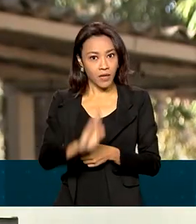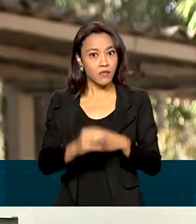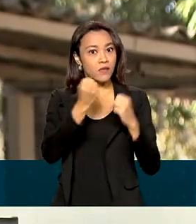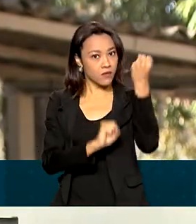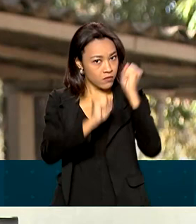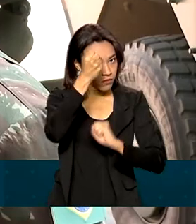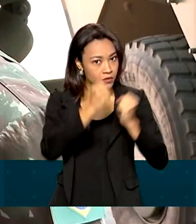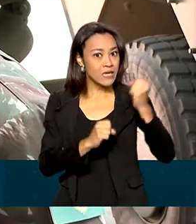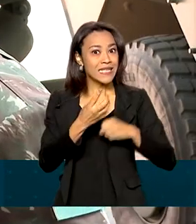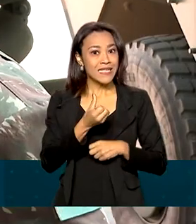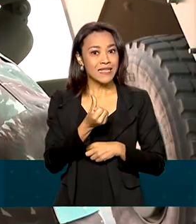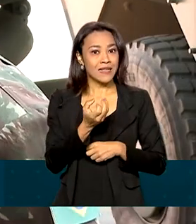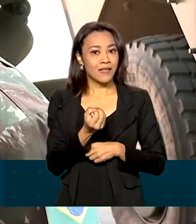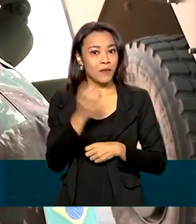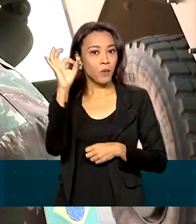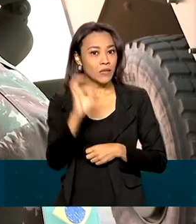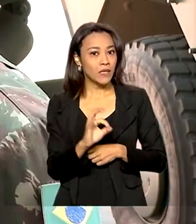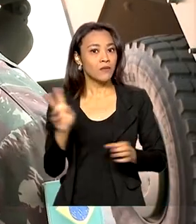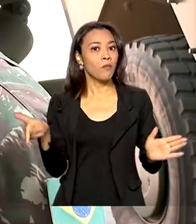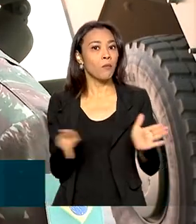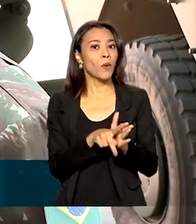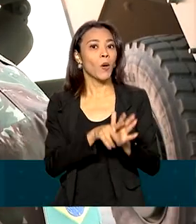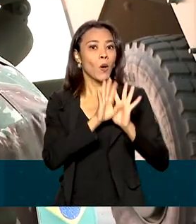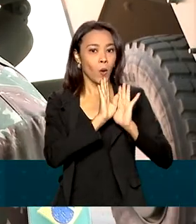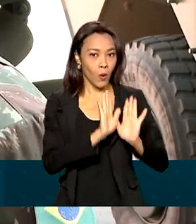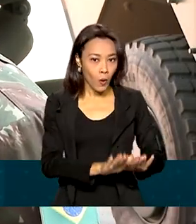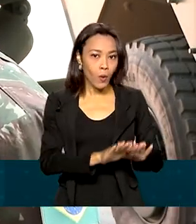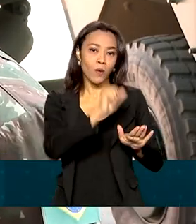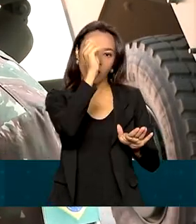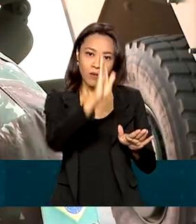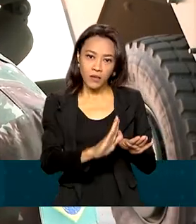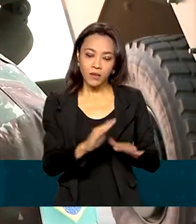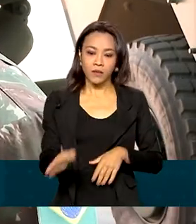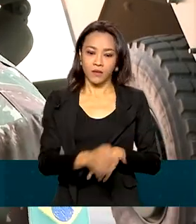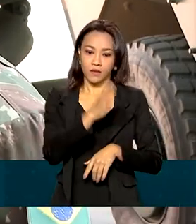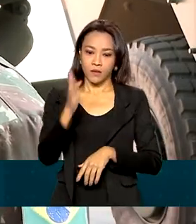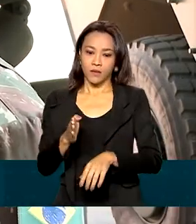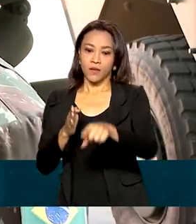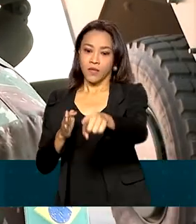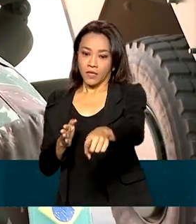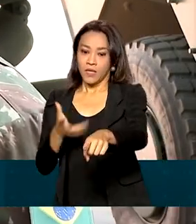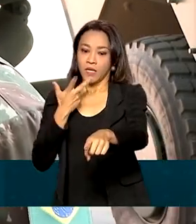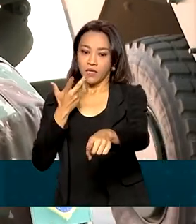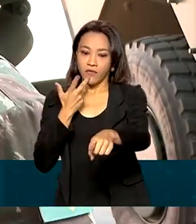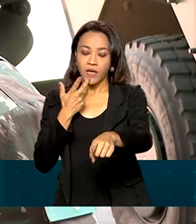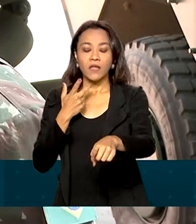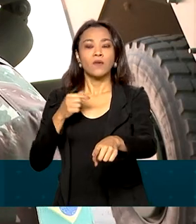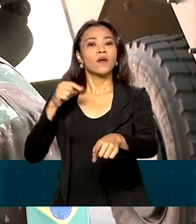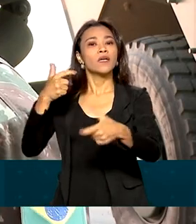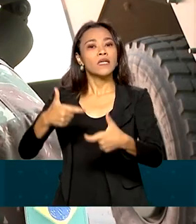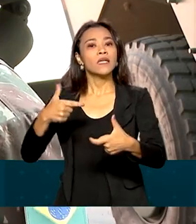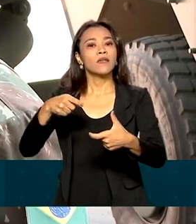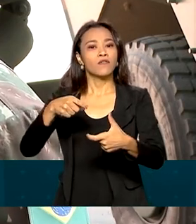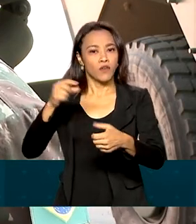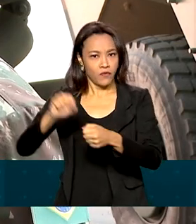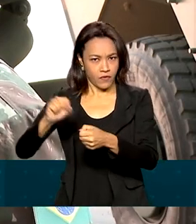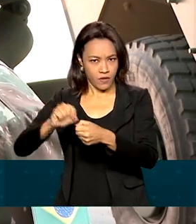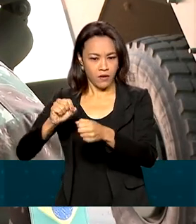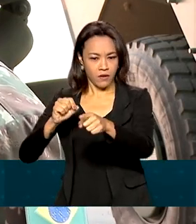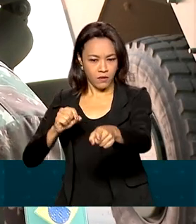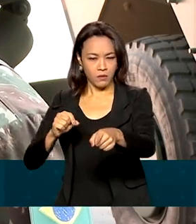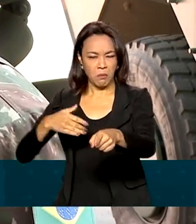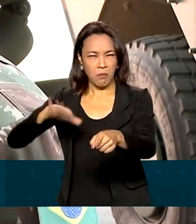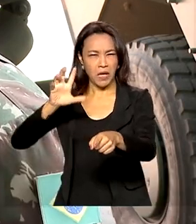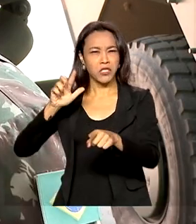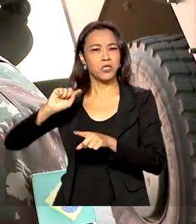peças nacionais. O investimento que foi feito na fábrica da Iveco em Sete Lagoas gera mais de